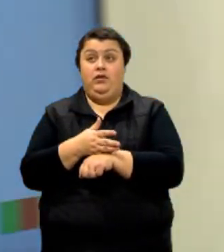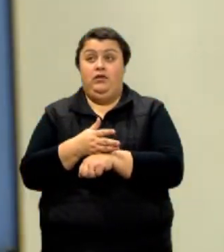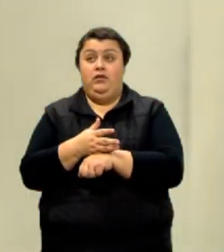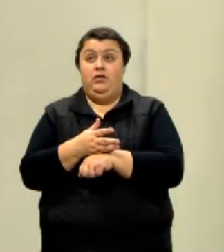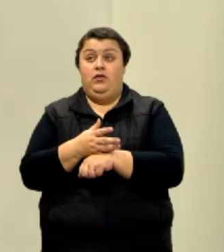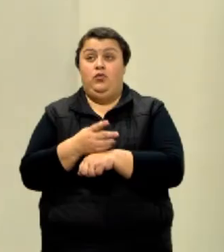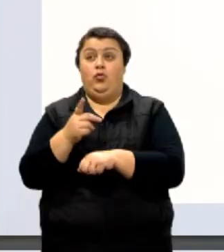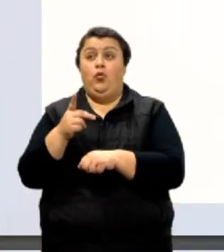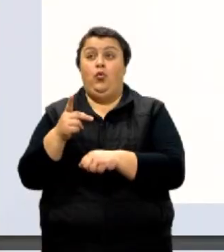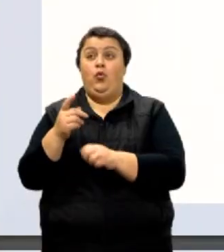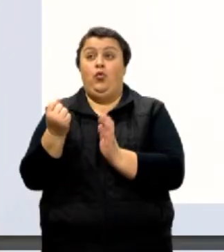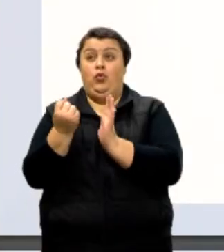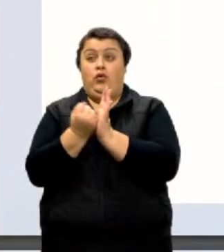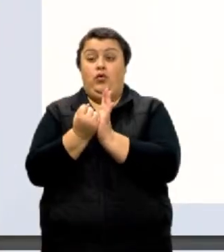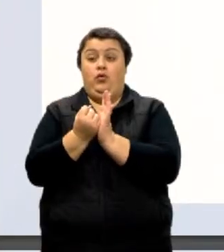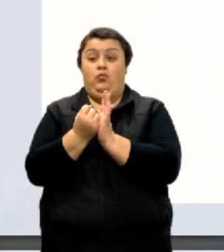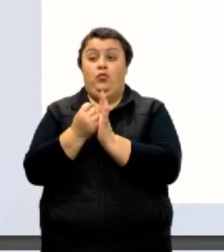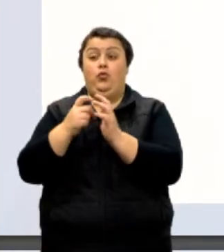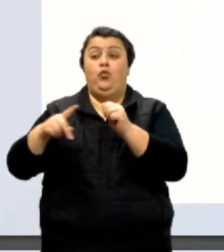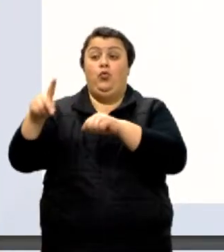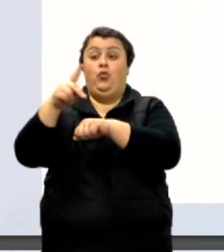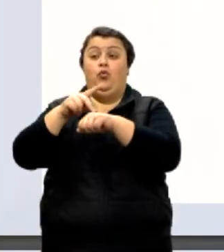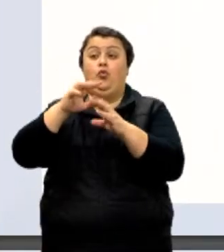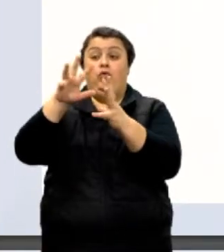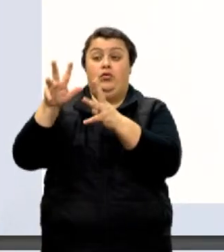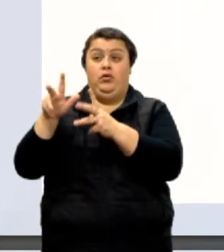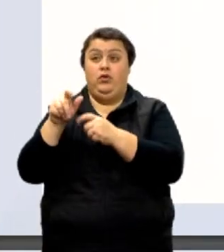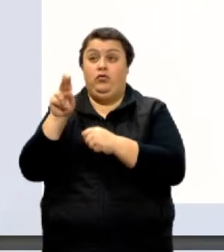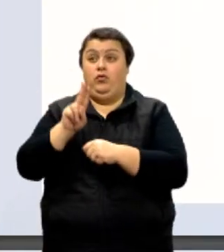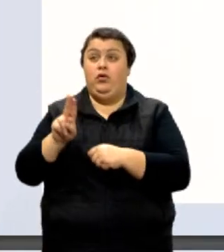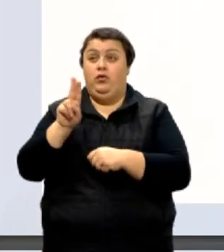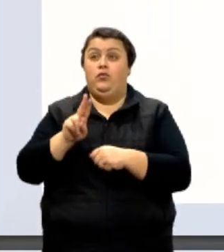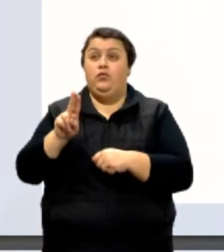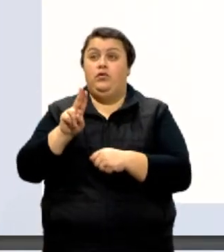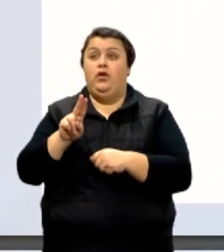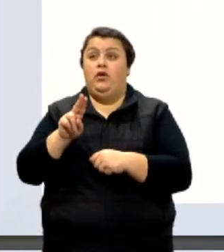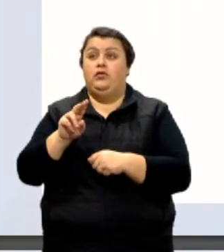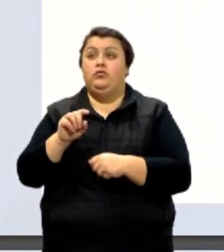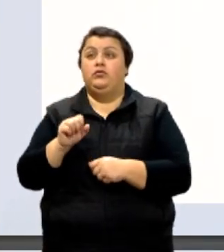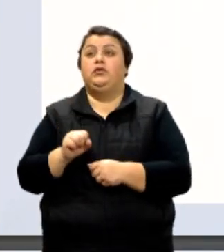internacional. no caso ali em segundos, lá em metros.